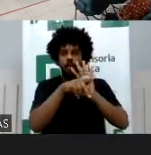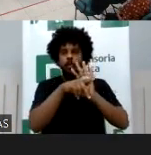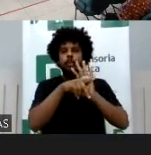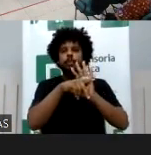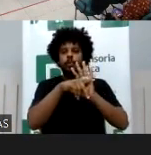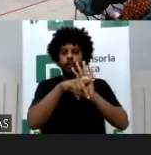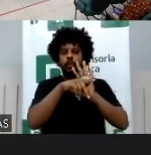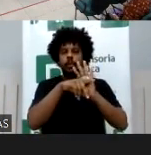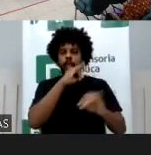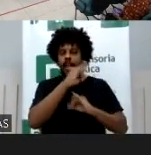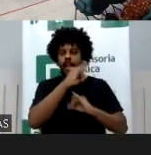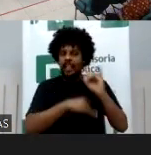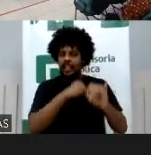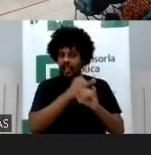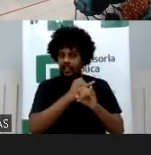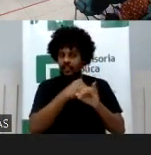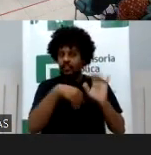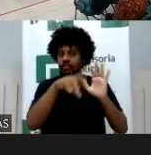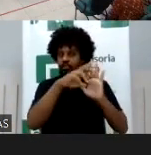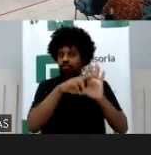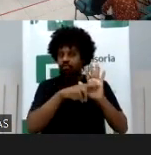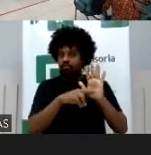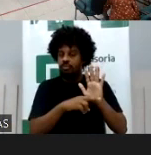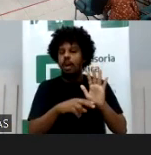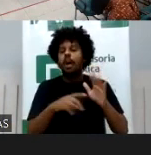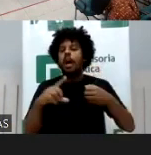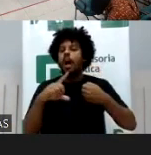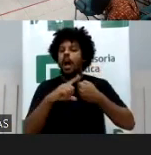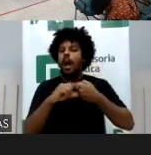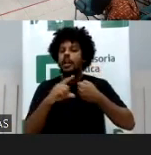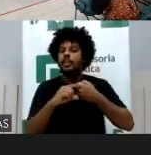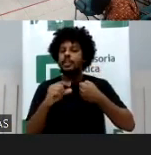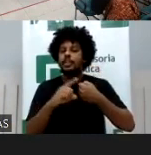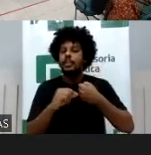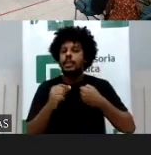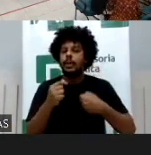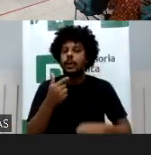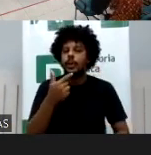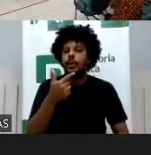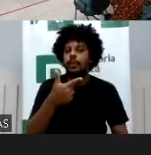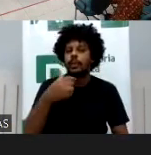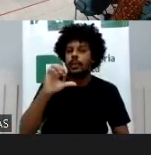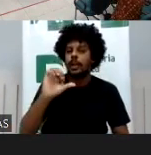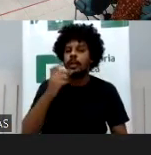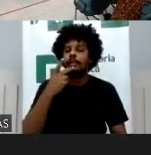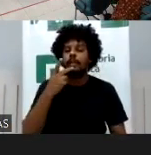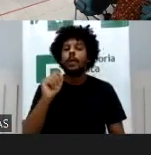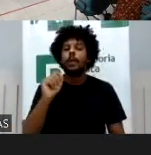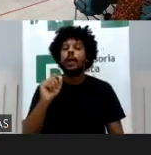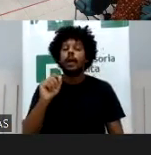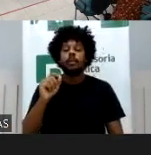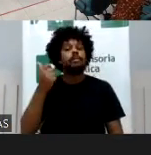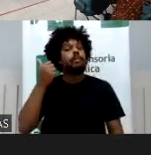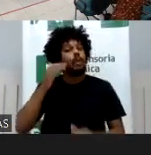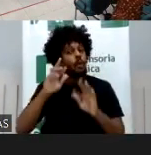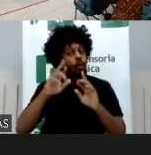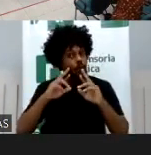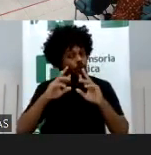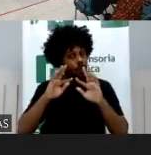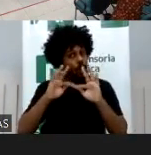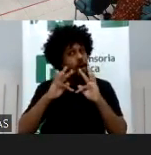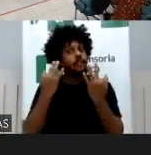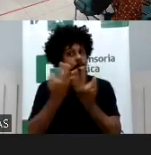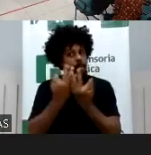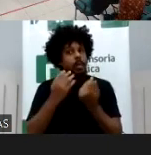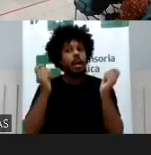o usuário, né, que no caso pais, adultos, terá a opção de livre escolha na utilização de programa de computador em seu